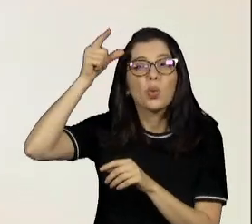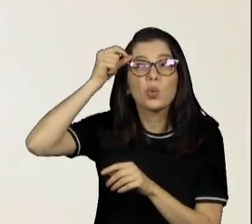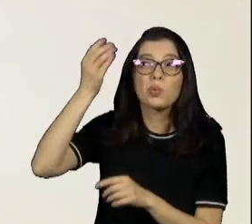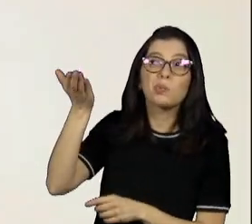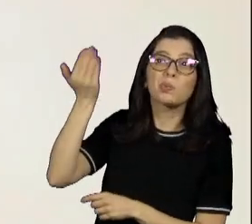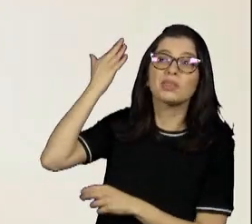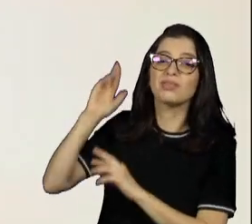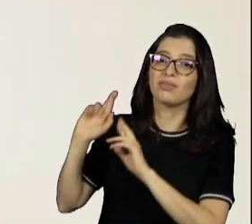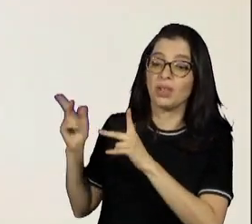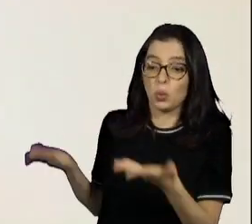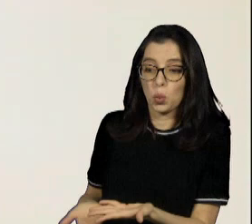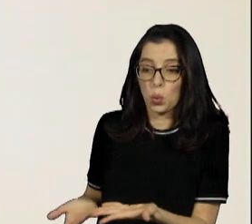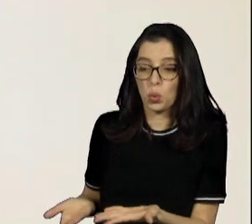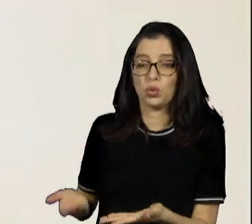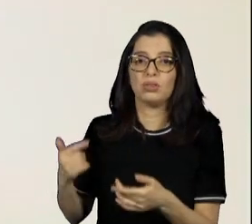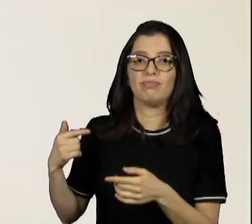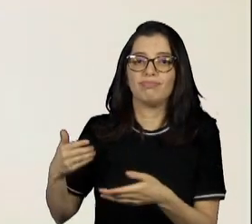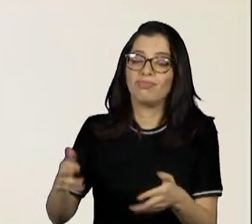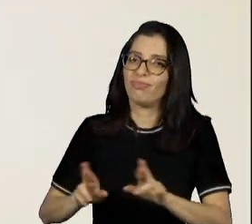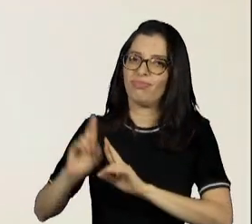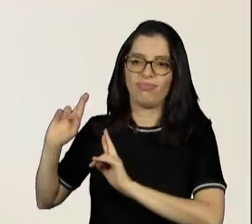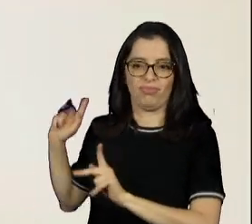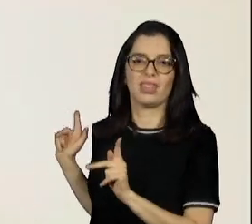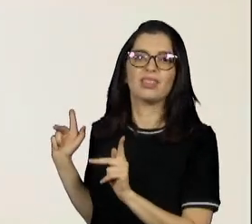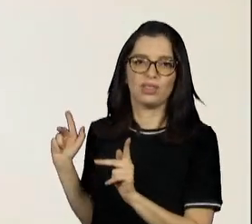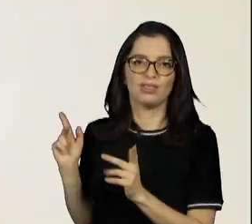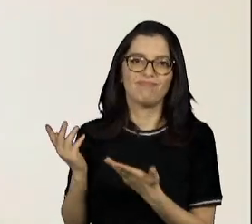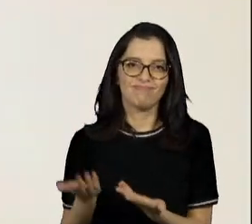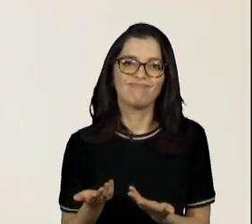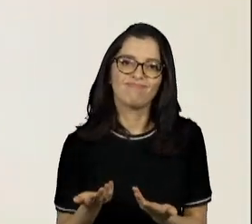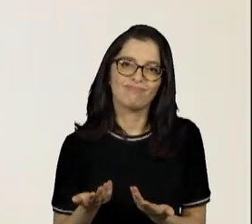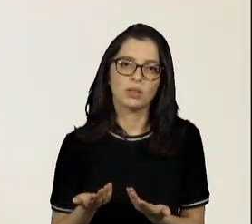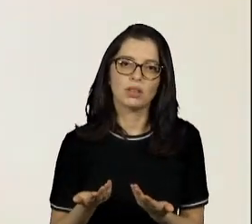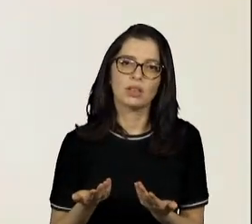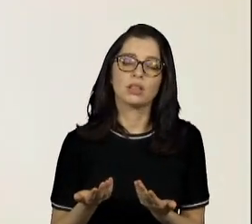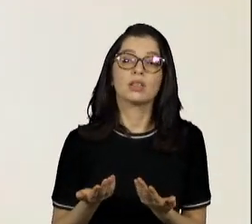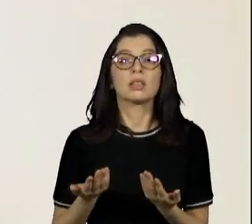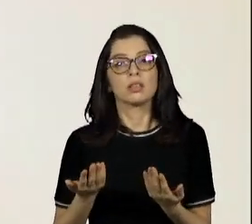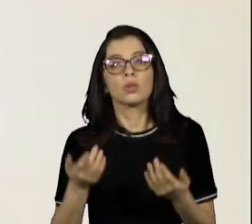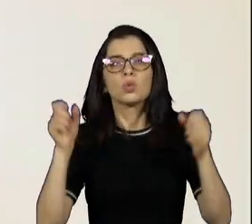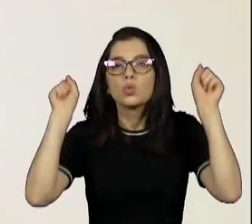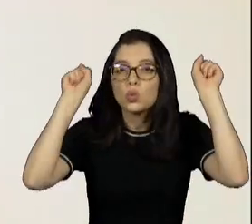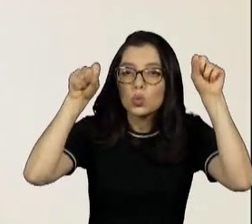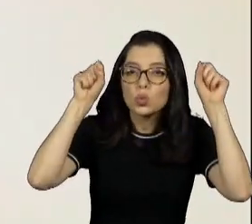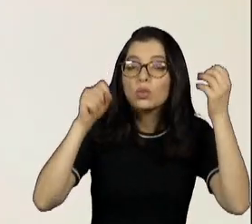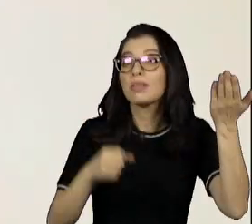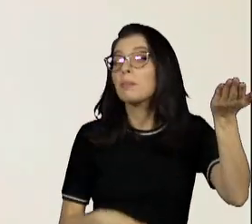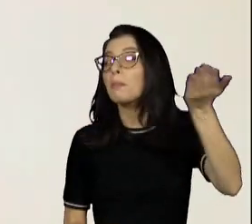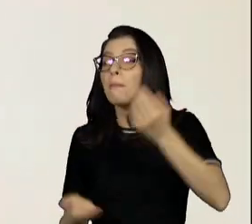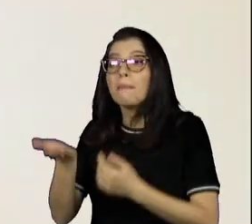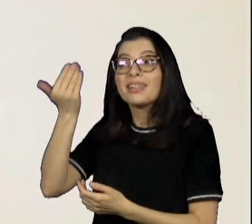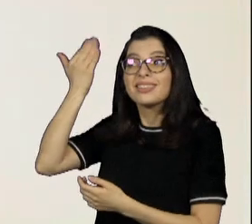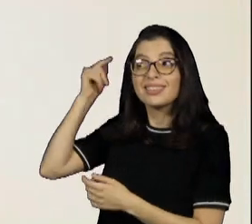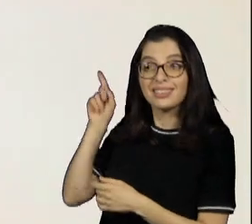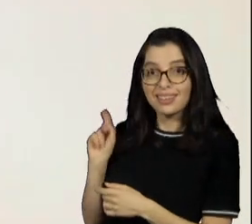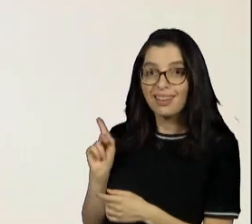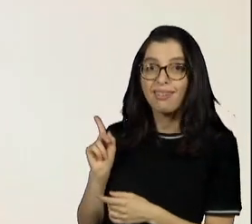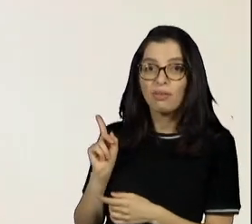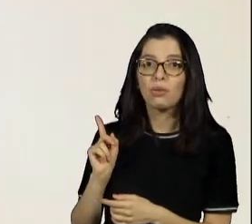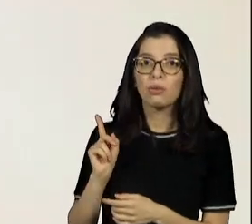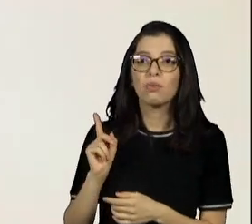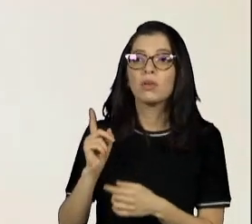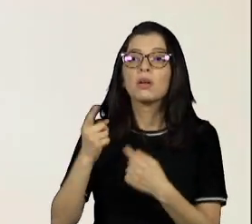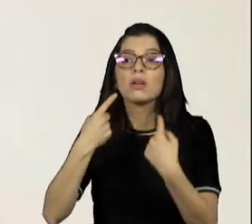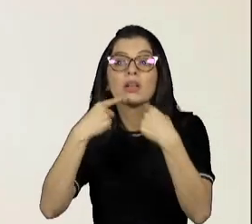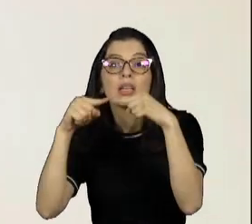costumes da época. Como também muitas coisas, o show da Xuxa que eu falava, a maneira que eu falava, pode ser criticado hoje em dia, porque naquela